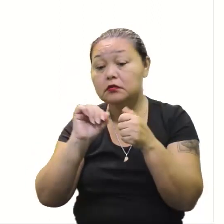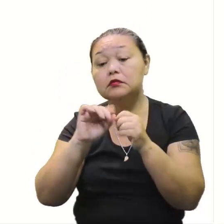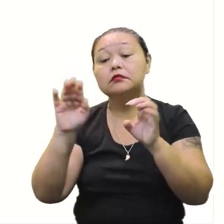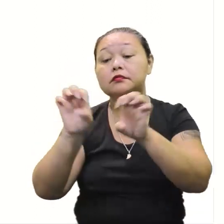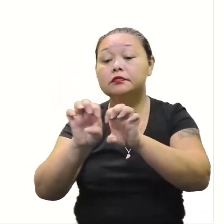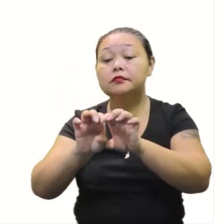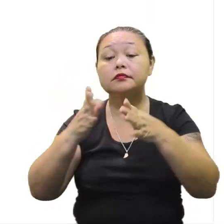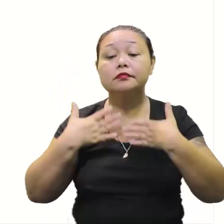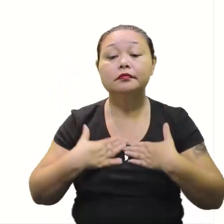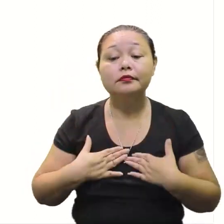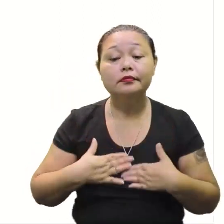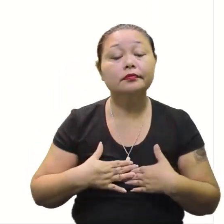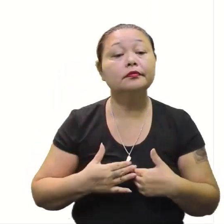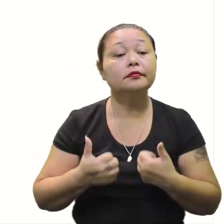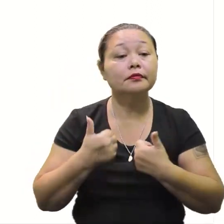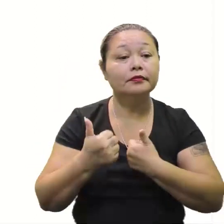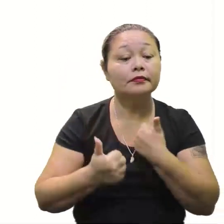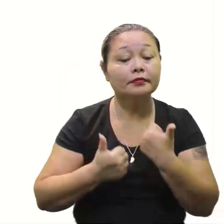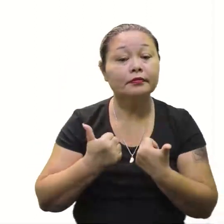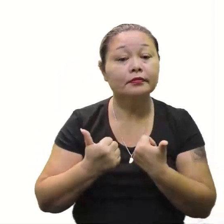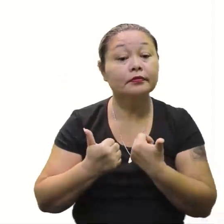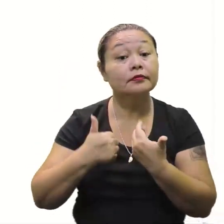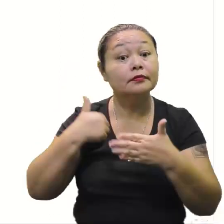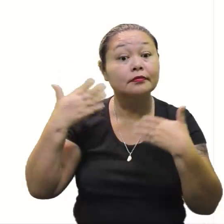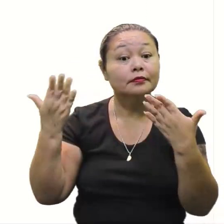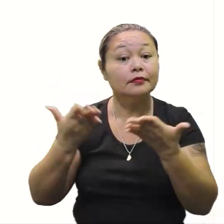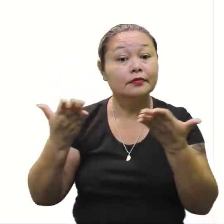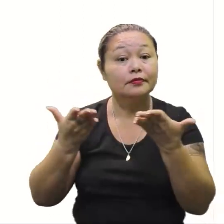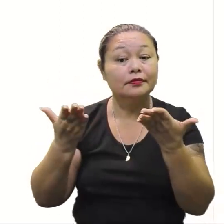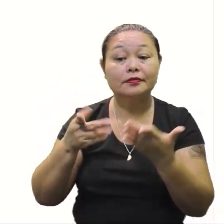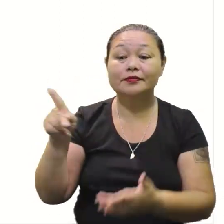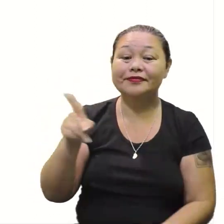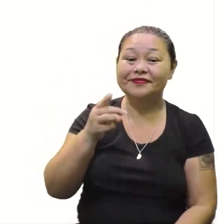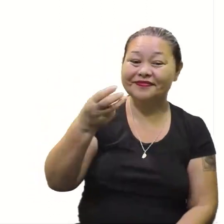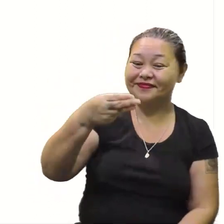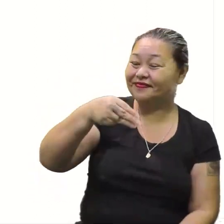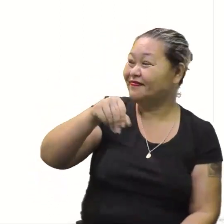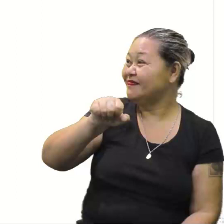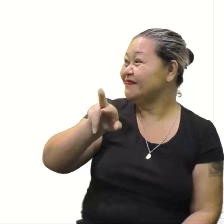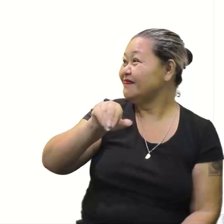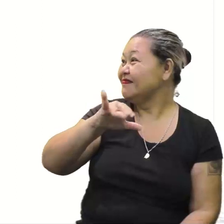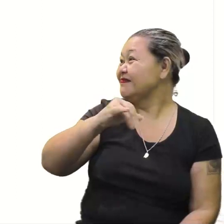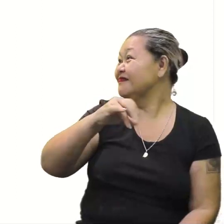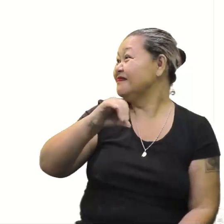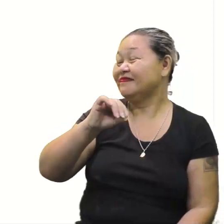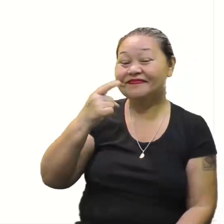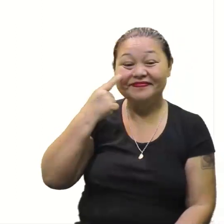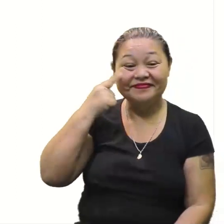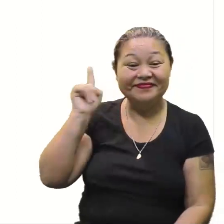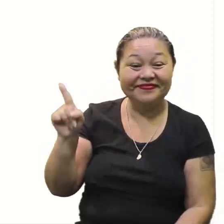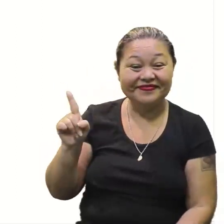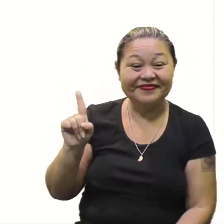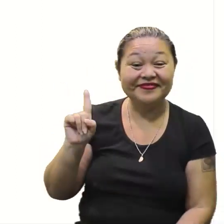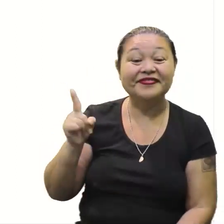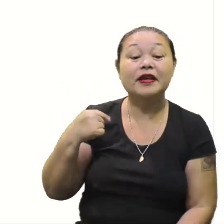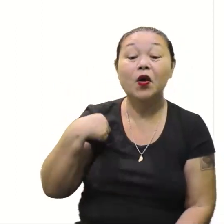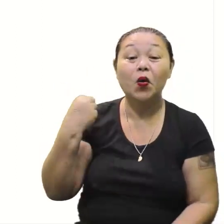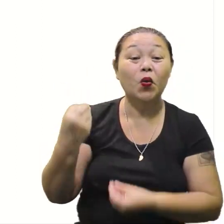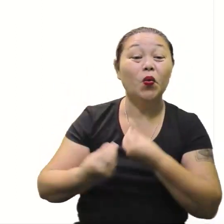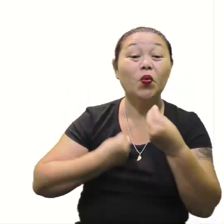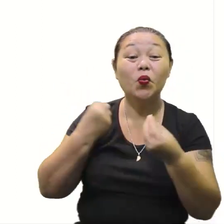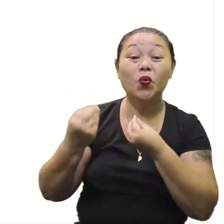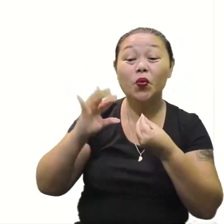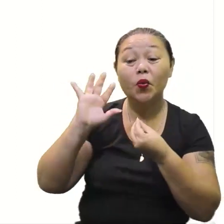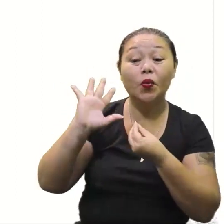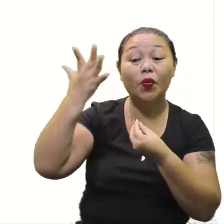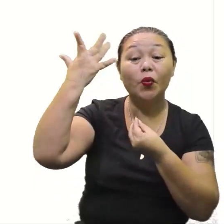tranquilo. Beleza? Beleza. E agora? O professor Maurício tá pensando... Meu Deus, e como que vai resolver